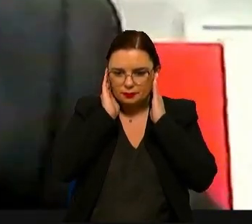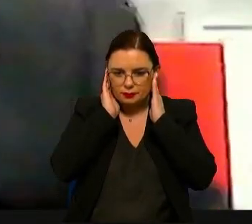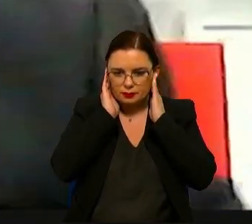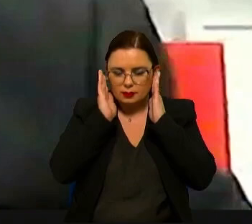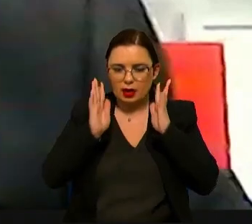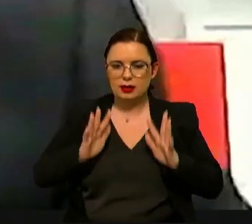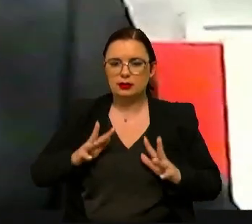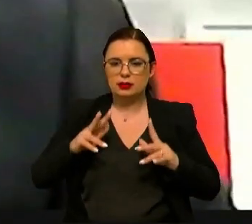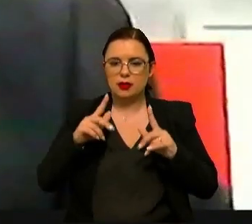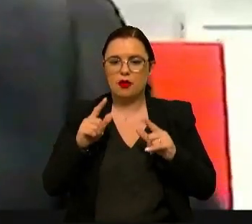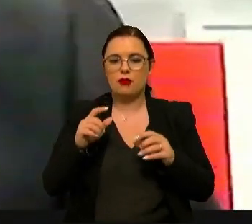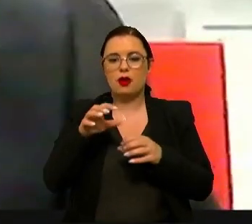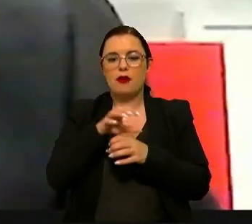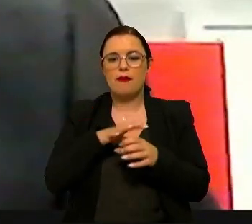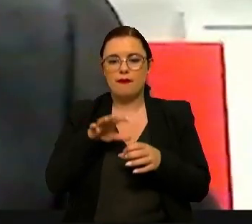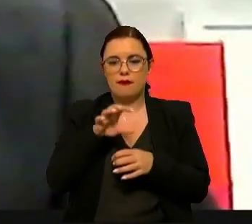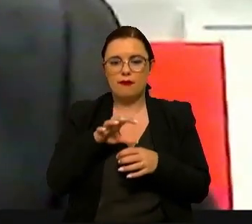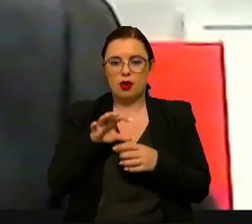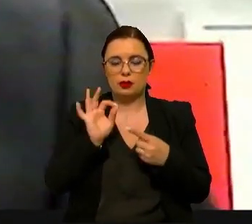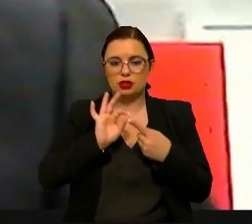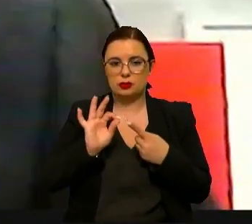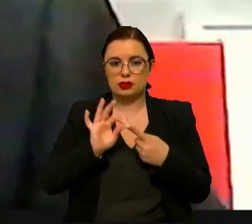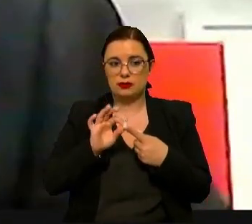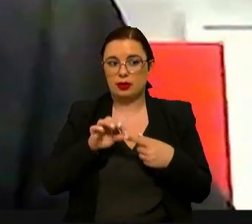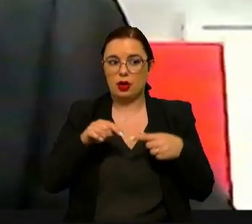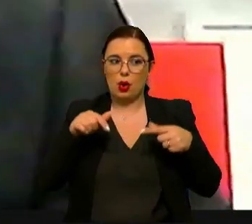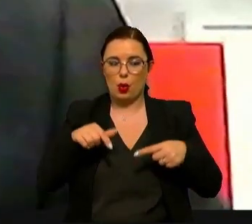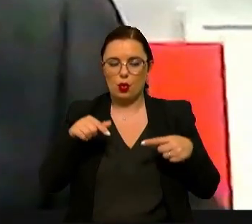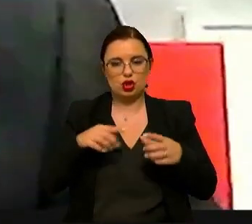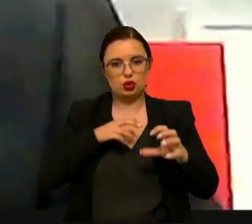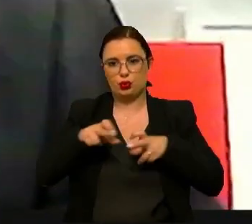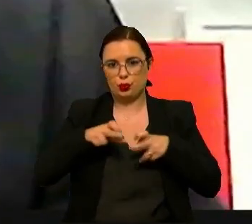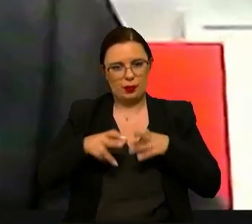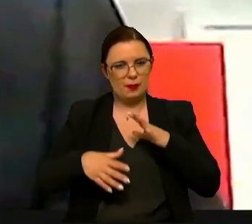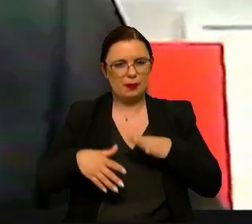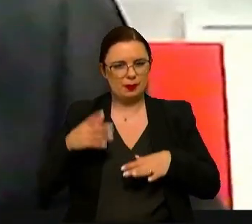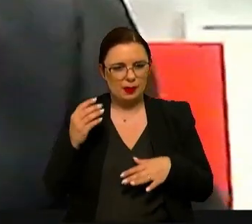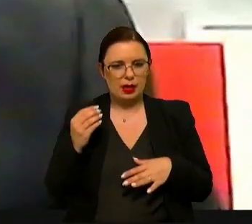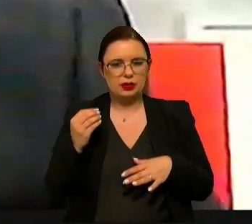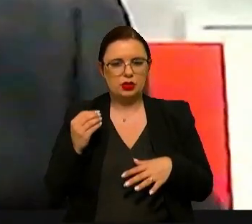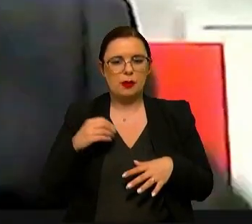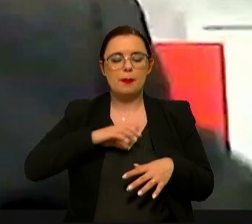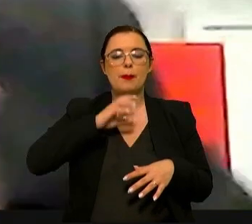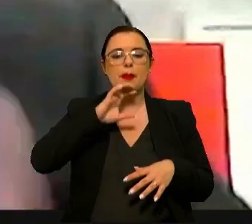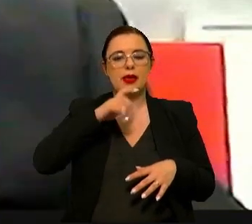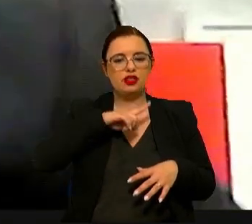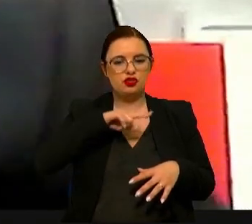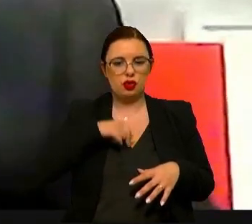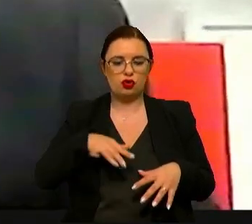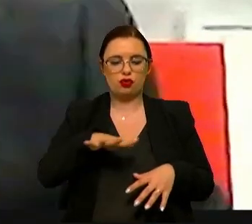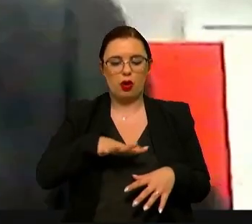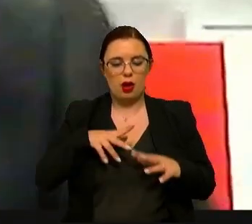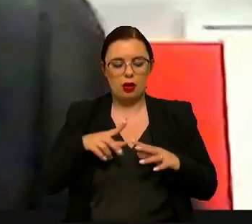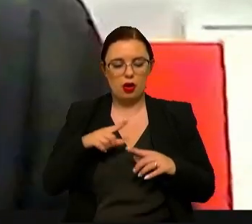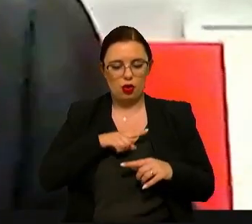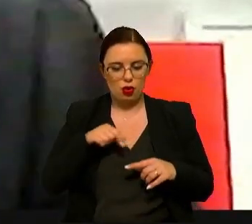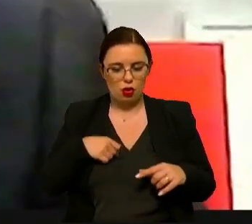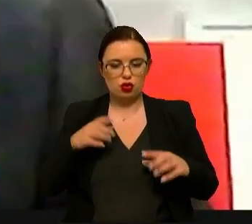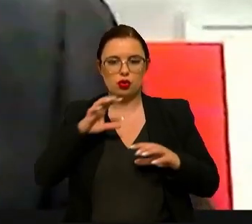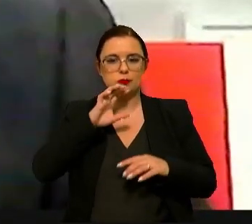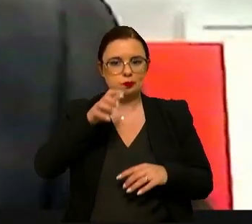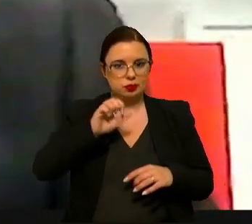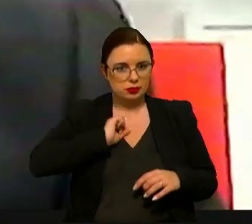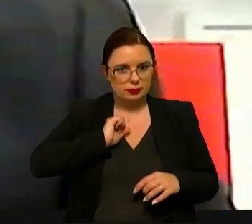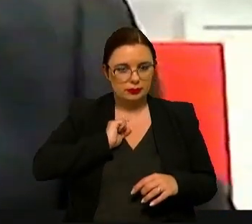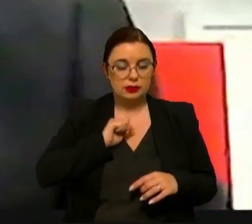mais permanente isso é um fator hoje de enorme competitividade para o nosso país para a nossa região para o meu concelho